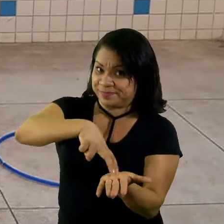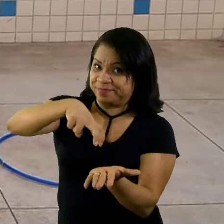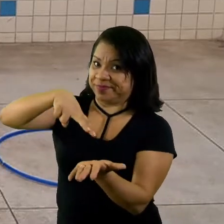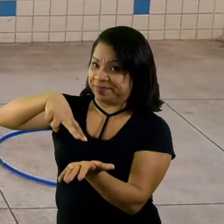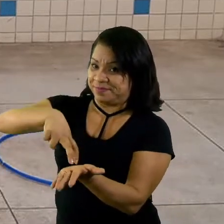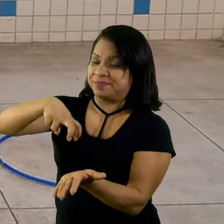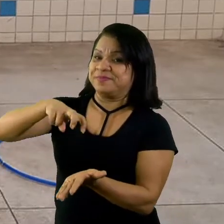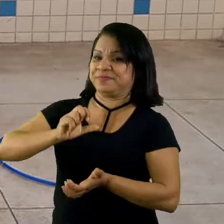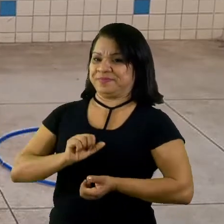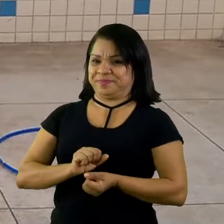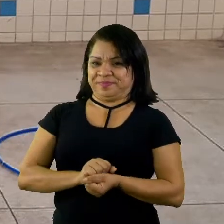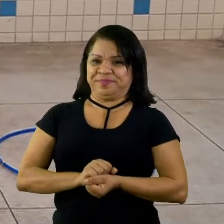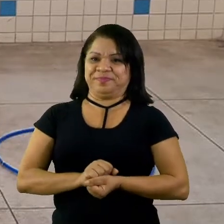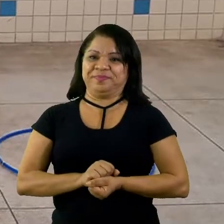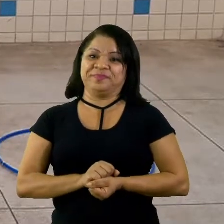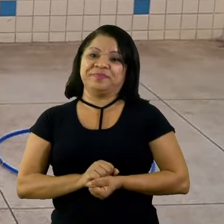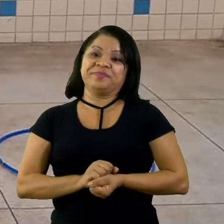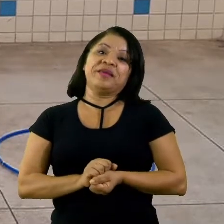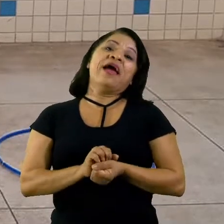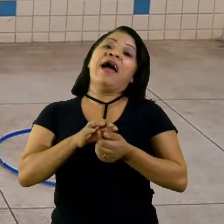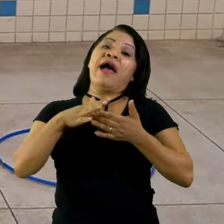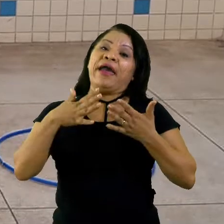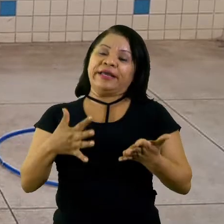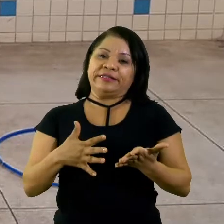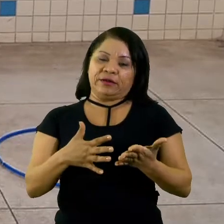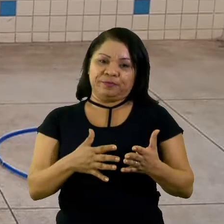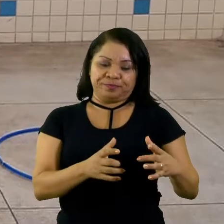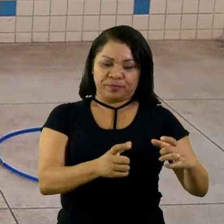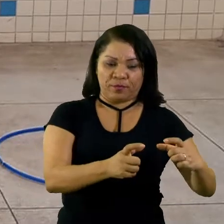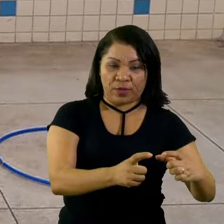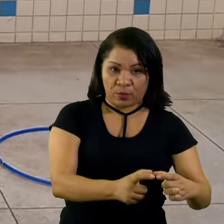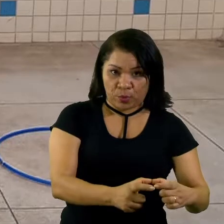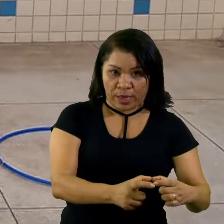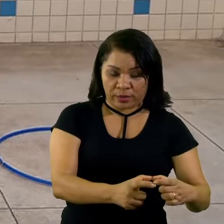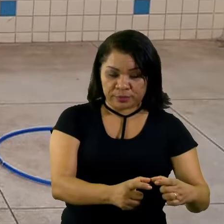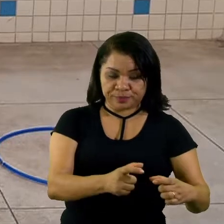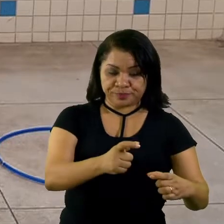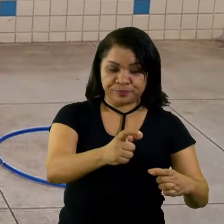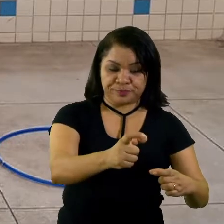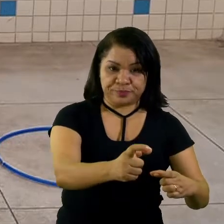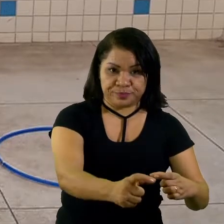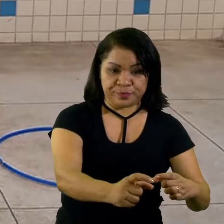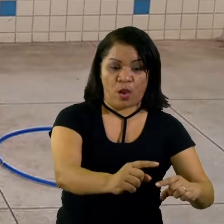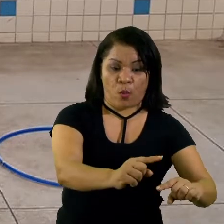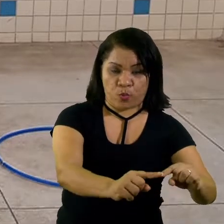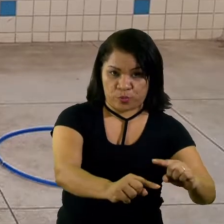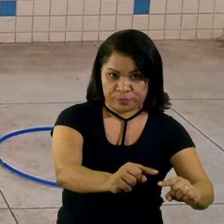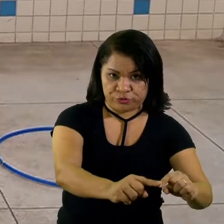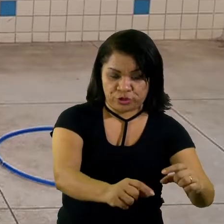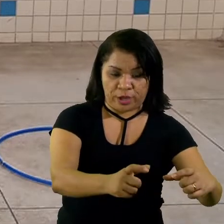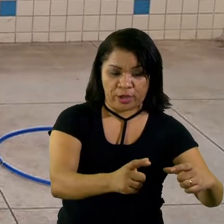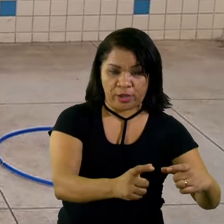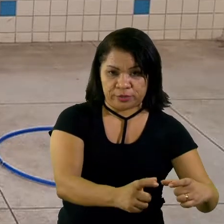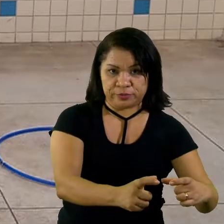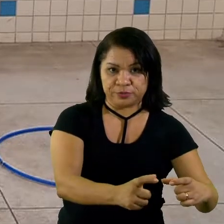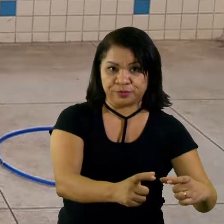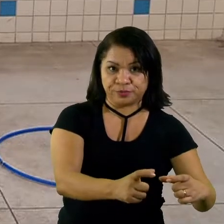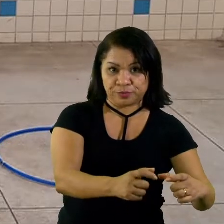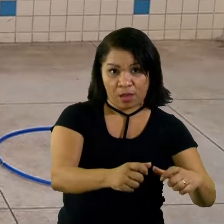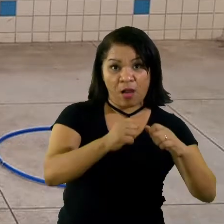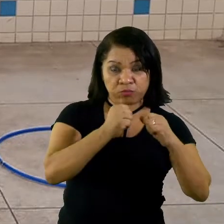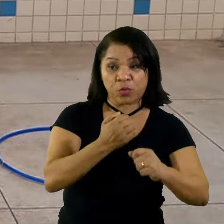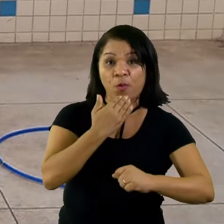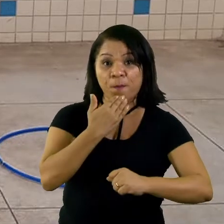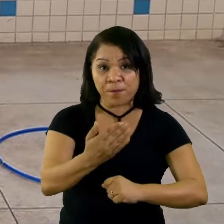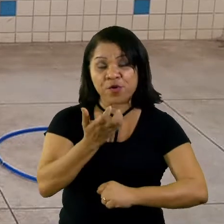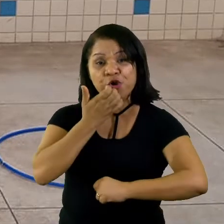Ao lado de cada arco, nós vamos colocar um objeto. Você pode pedir para a sua criança e buscar um objeto